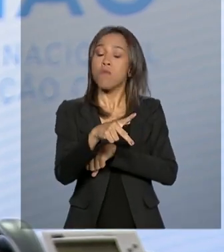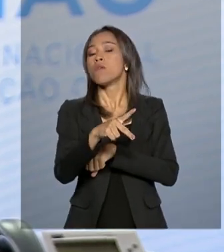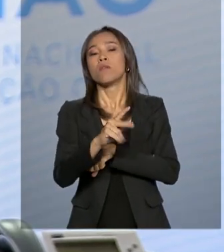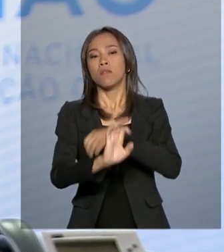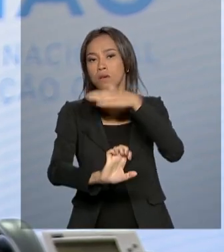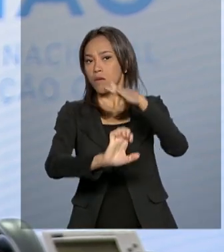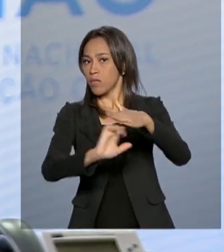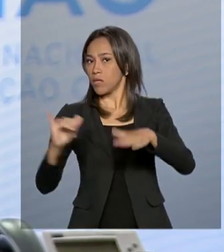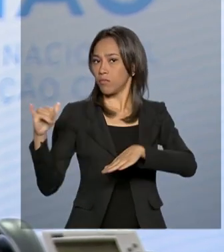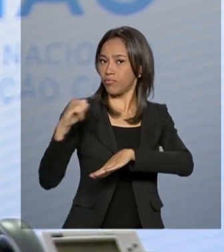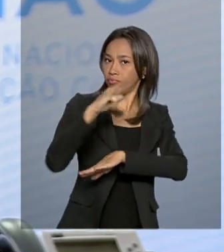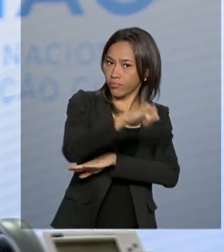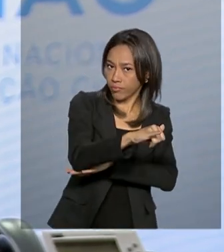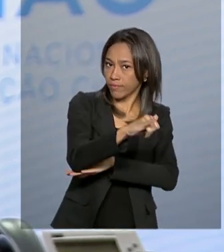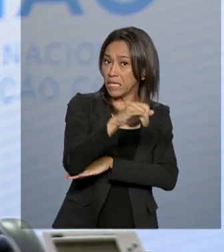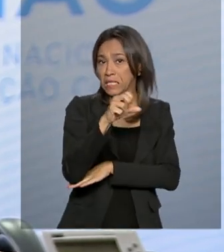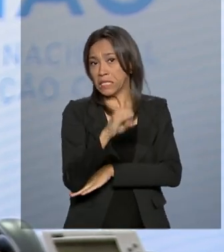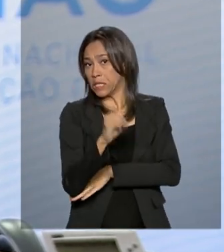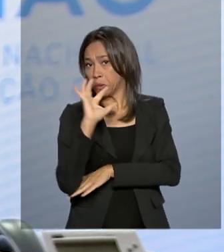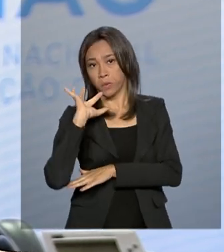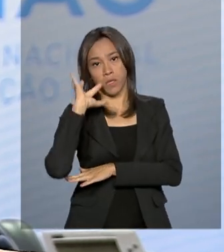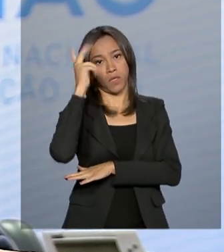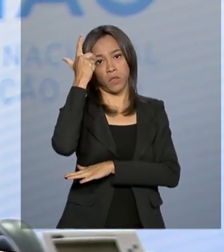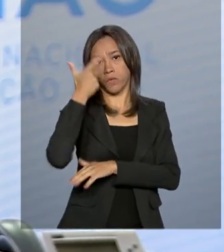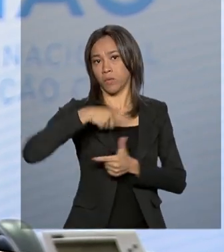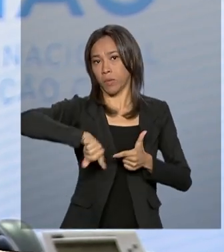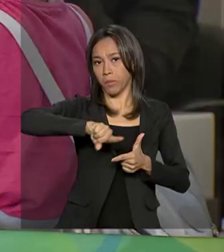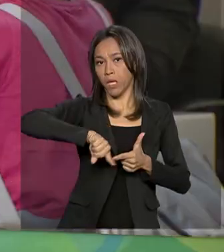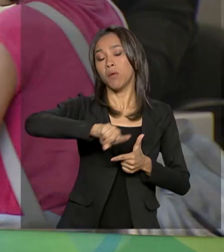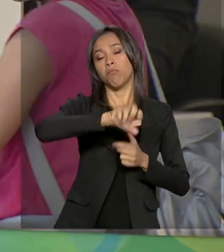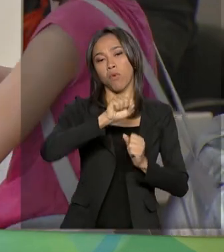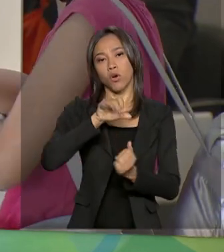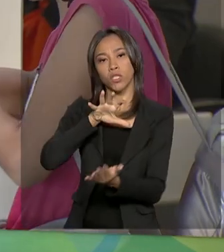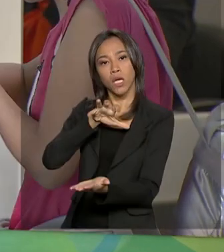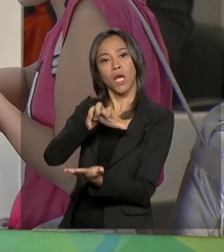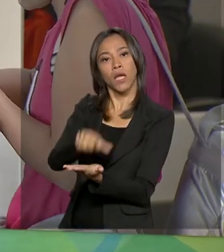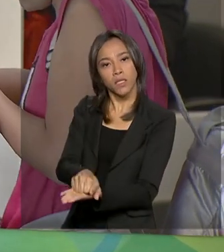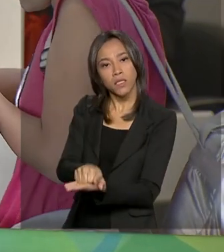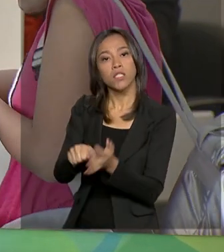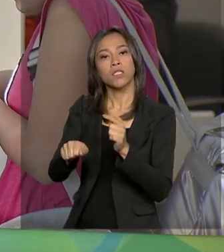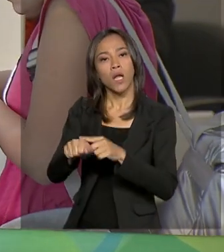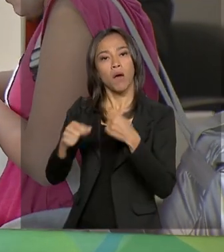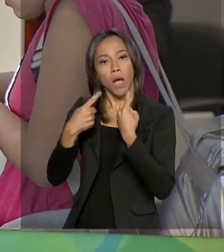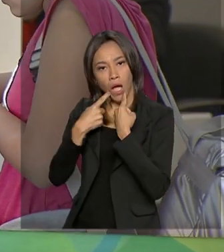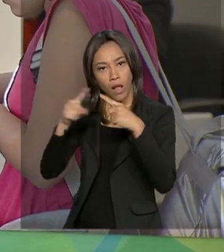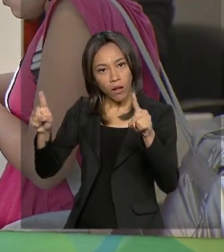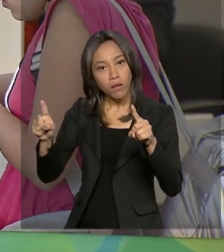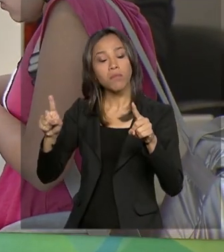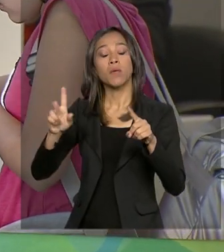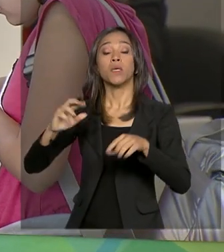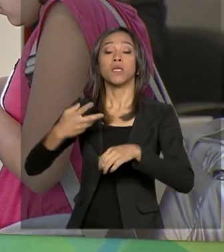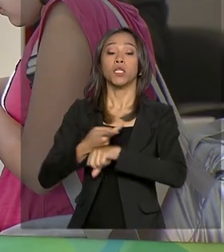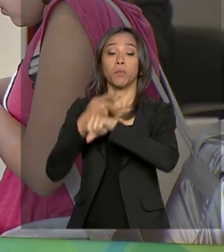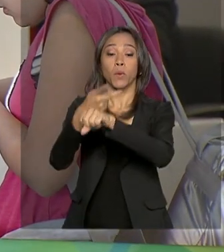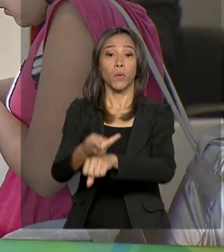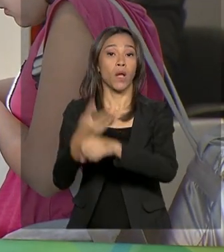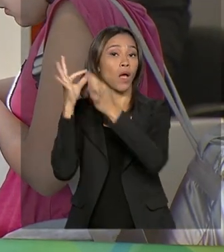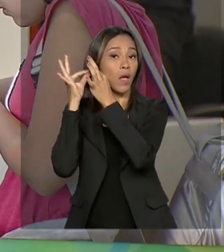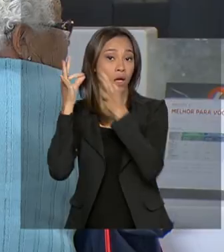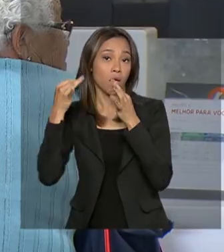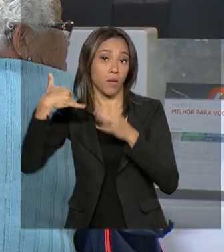Se isso não for possível, se não houver uma solução ali, ele pode registrar uma reclamação, recorrer aos canais de atendimento